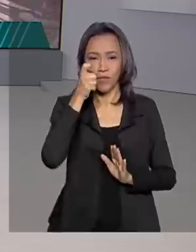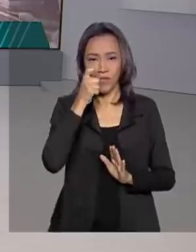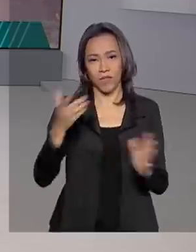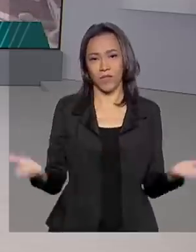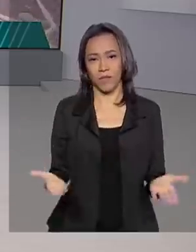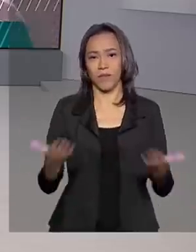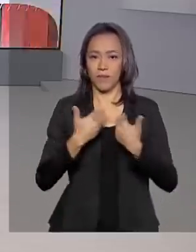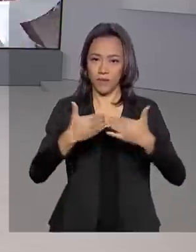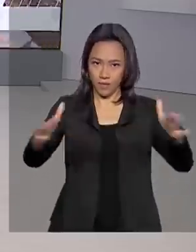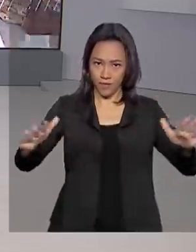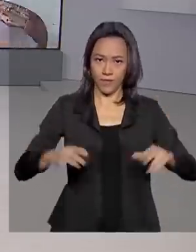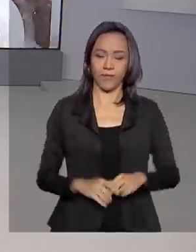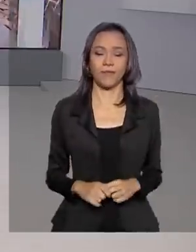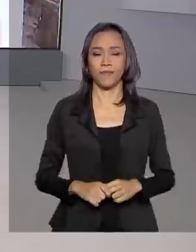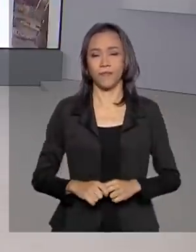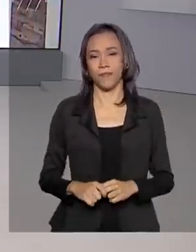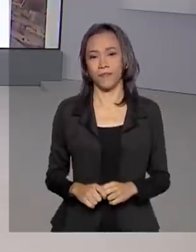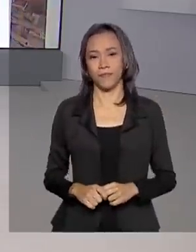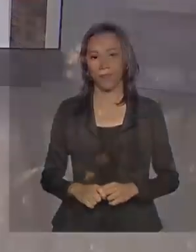em dia começa agora.